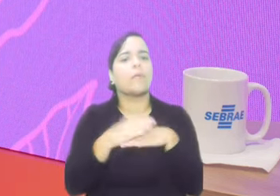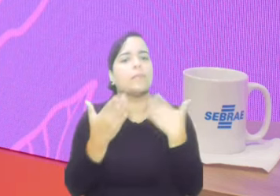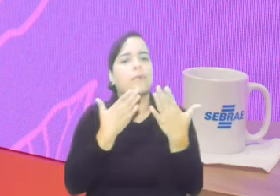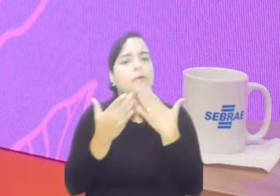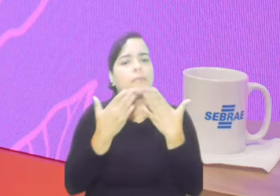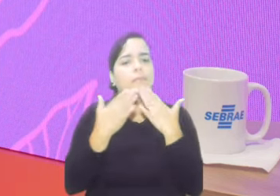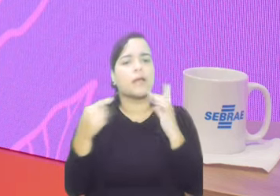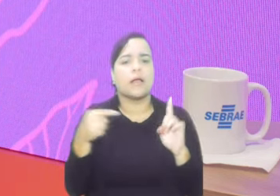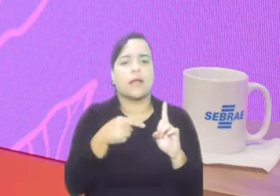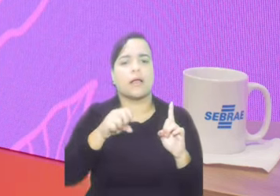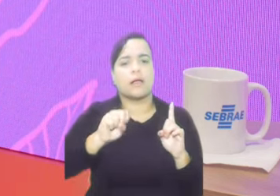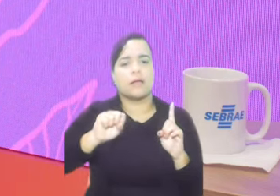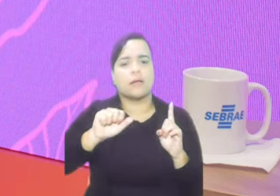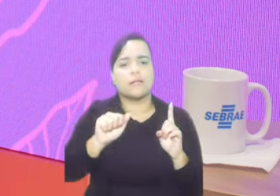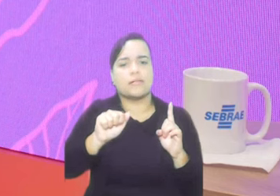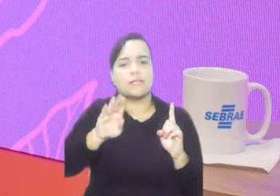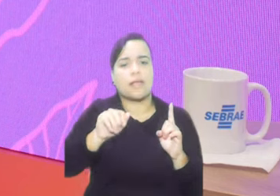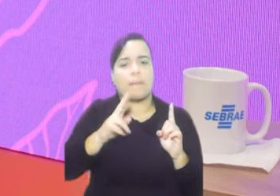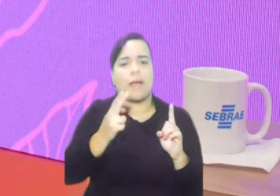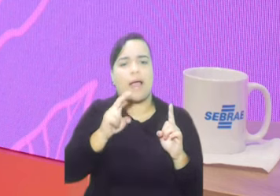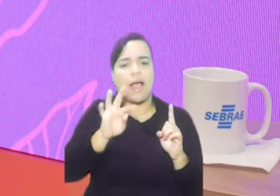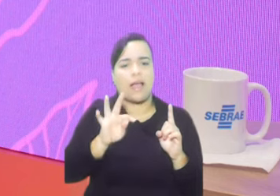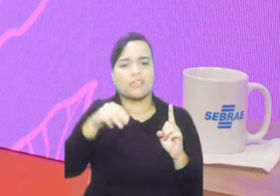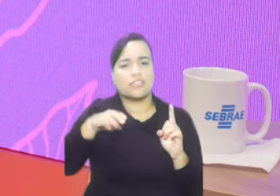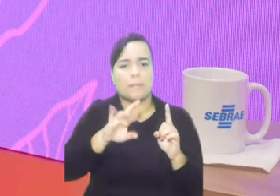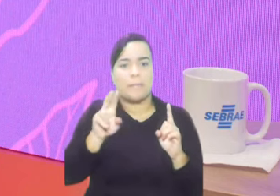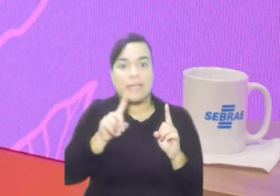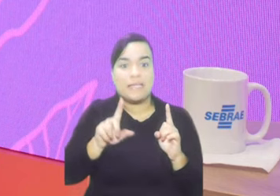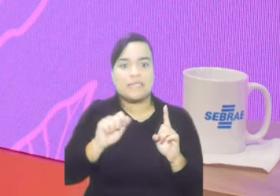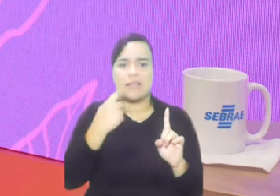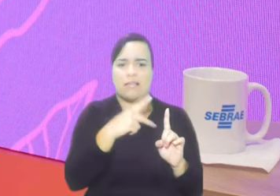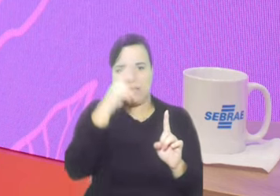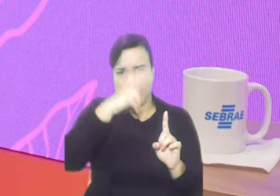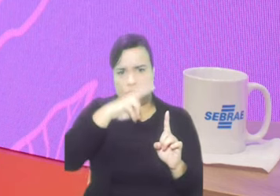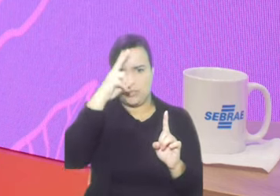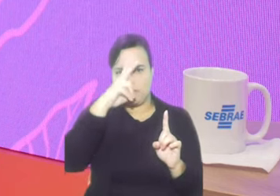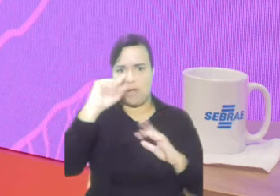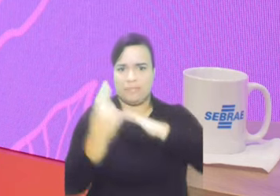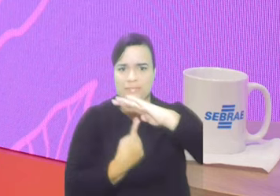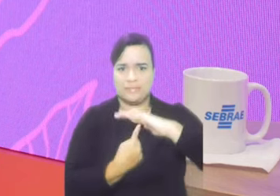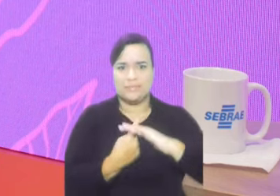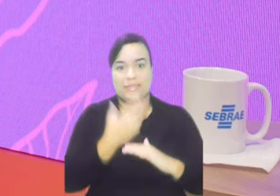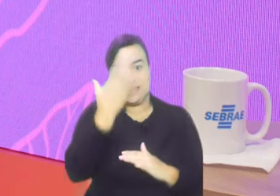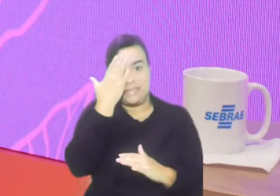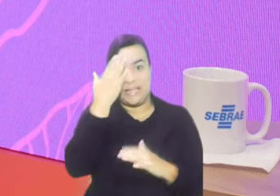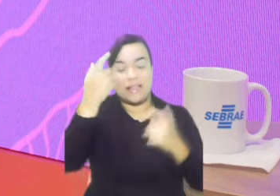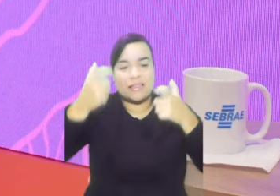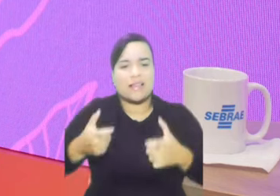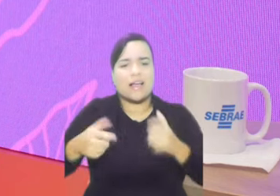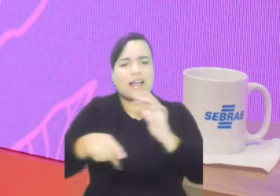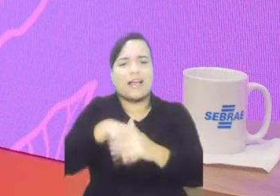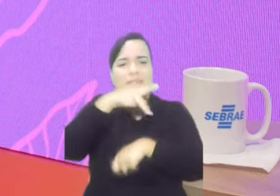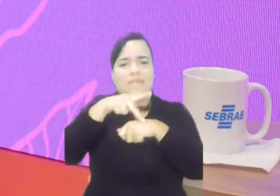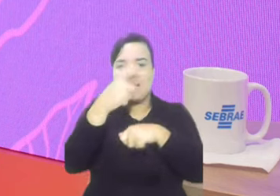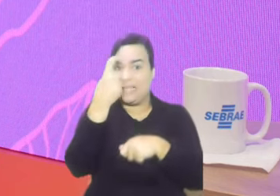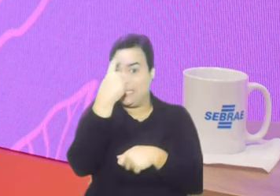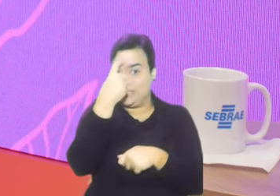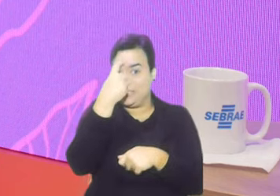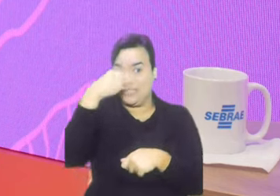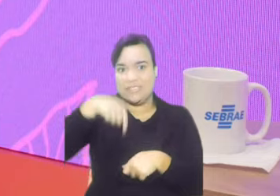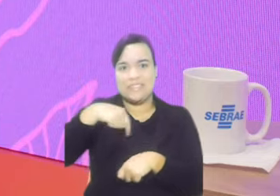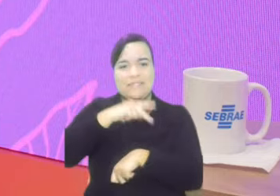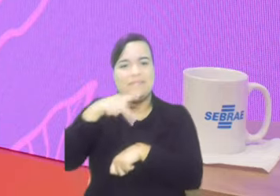com Sabahat Mirza, e vamos conhecer a história desta refugiada indiana que está no nosso país